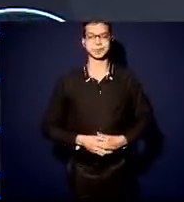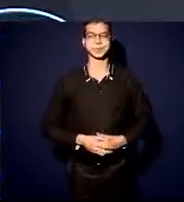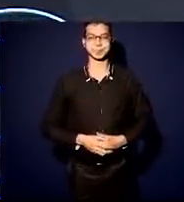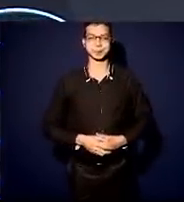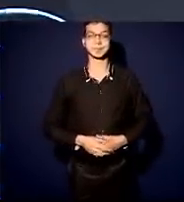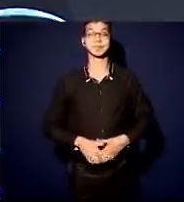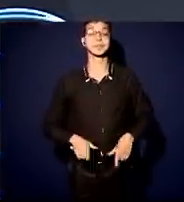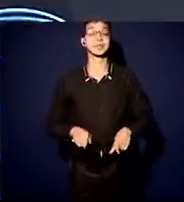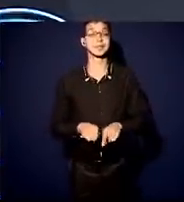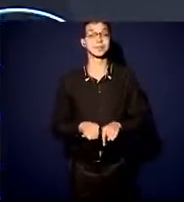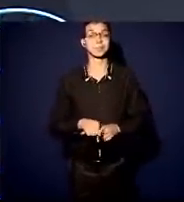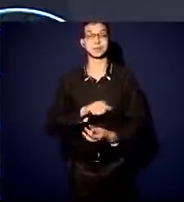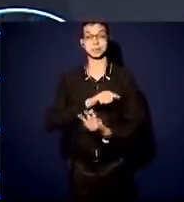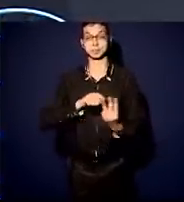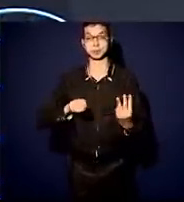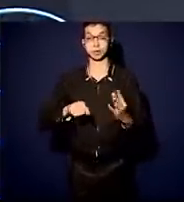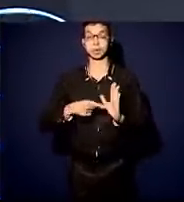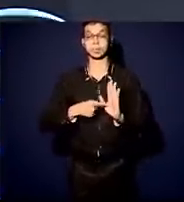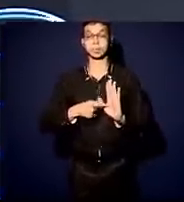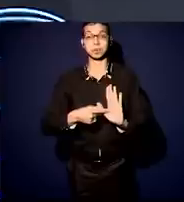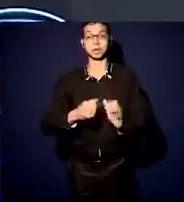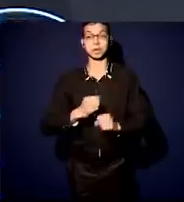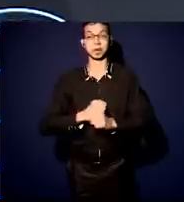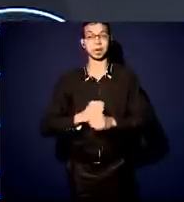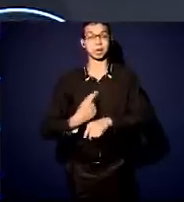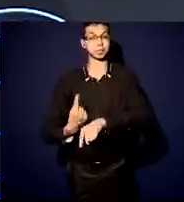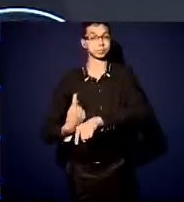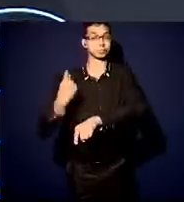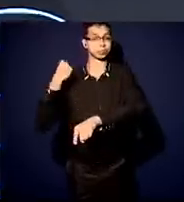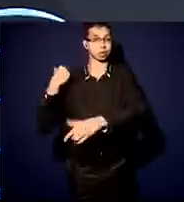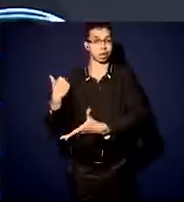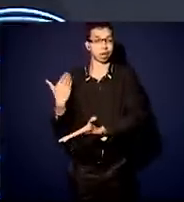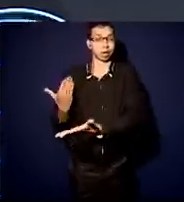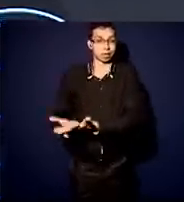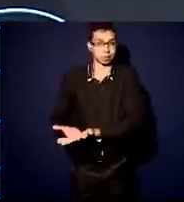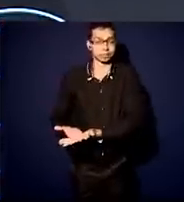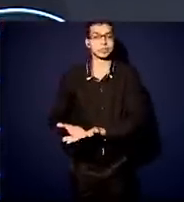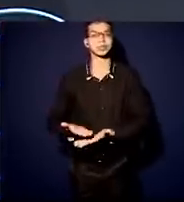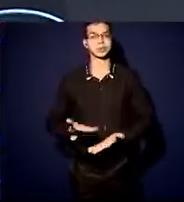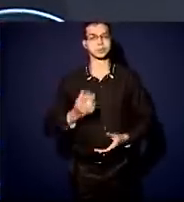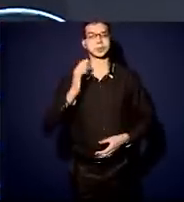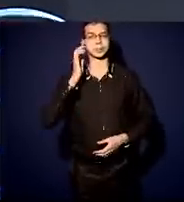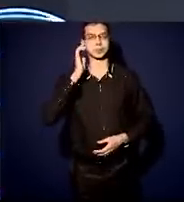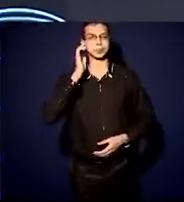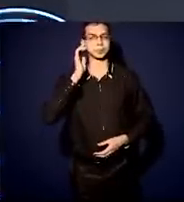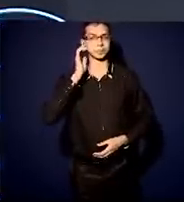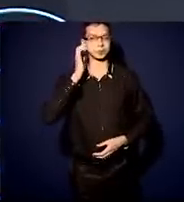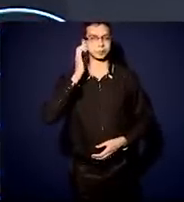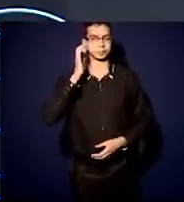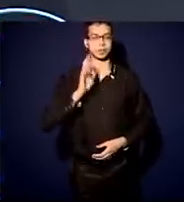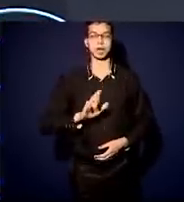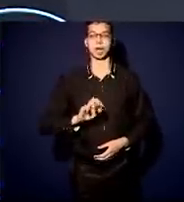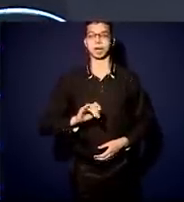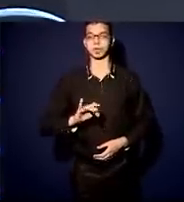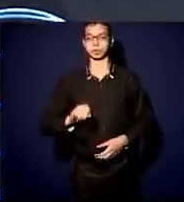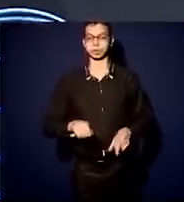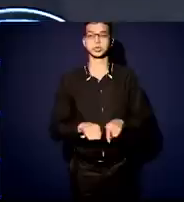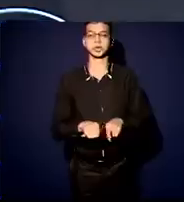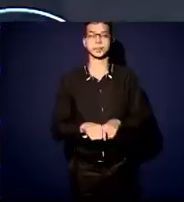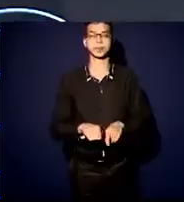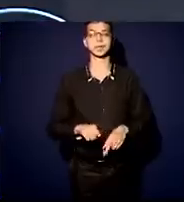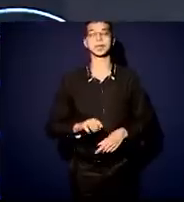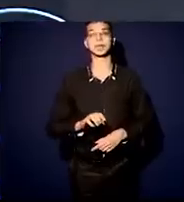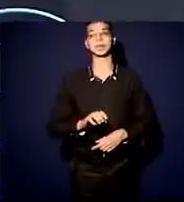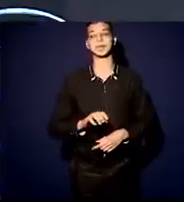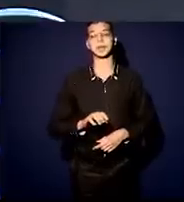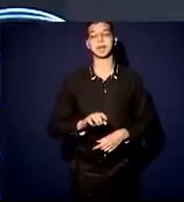mostraram ao longo dos últimos anos em posições diferentes, governador Ratinho, governador Eduardo Leite pelo segundo mandato,